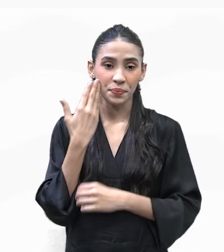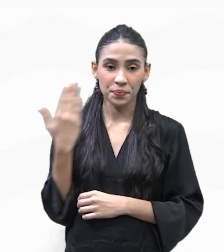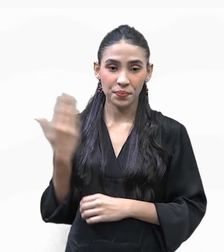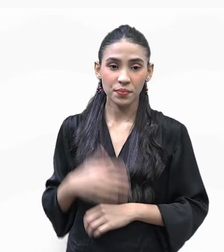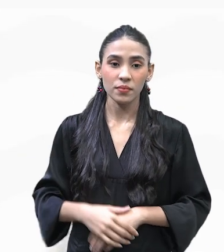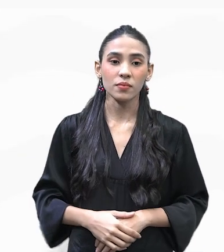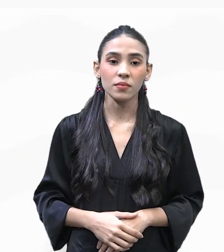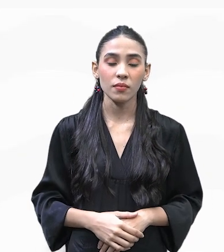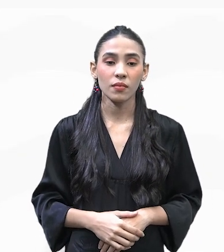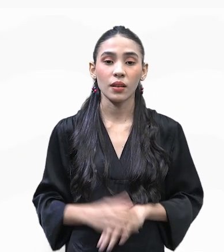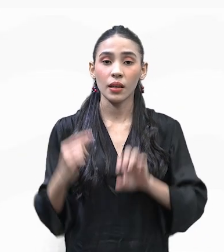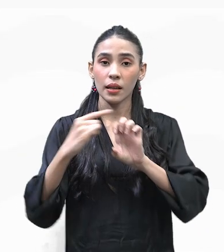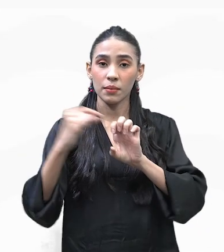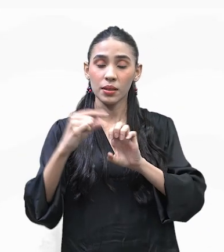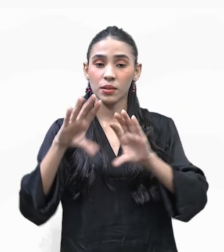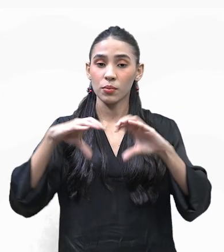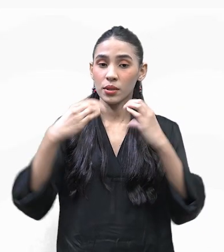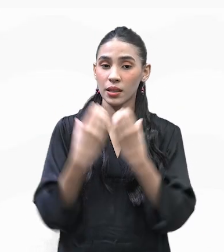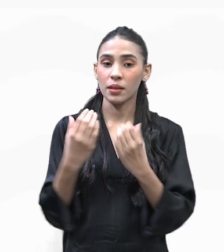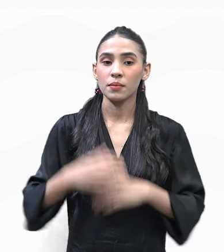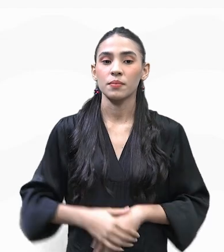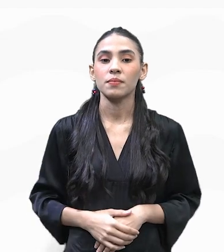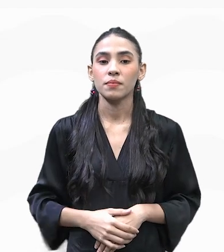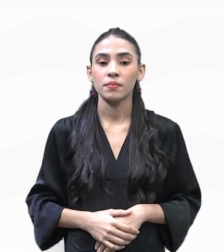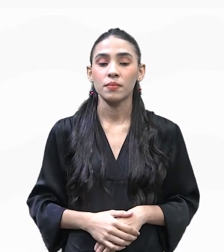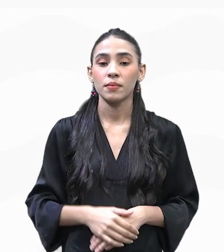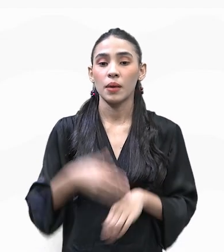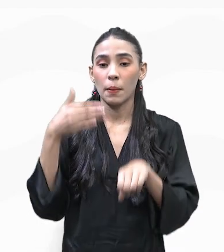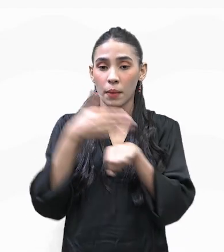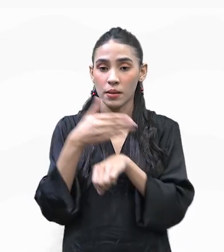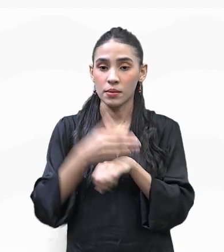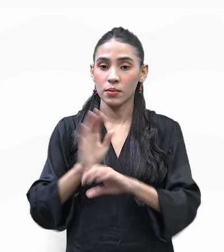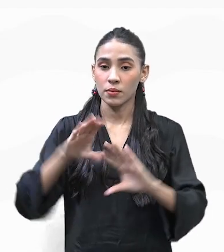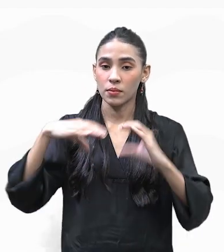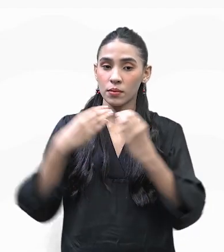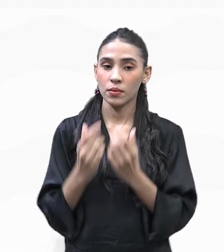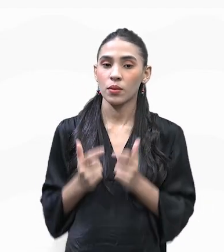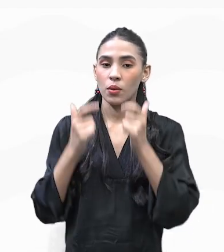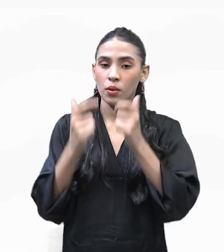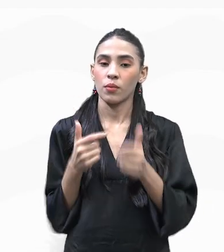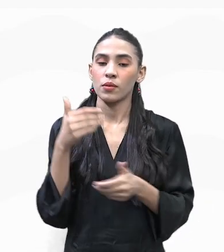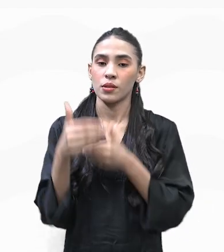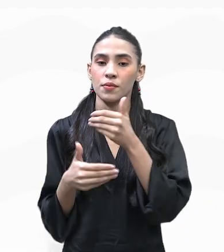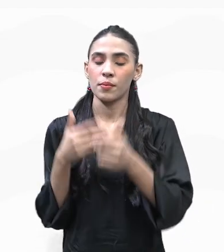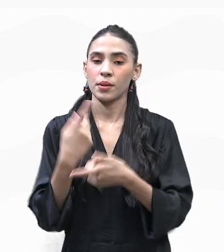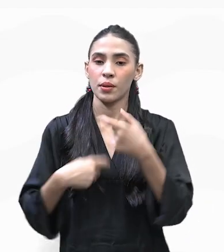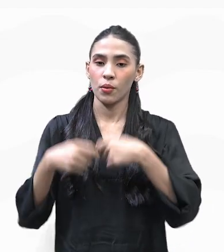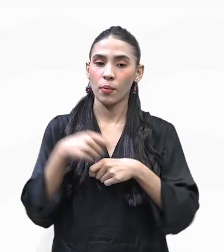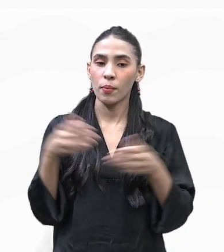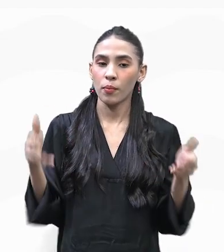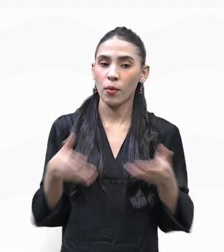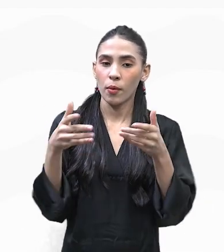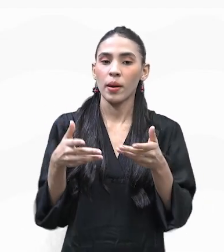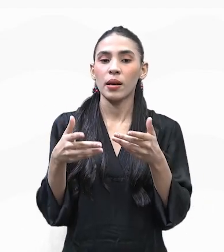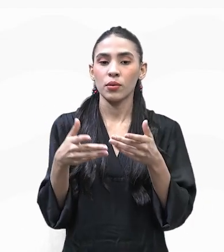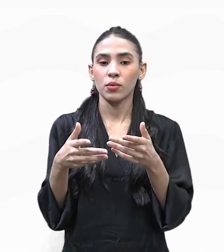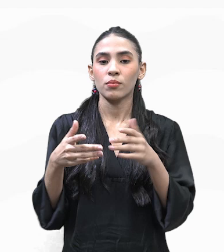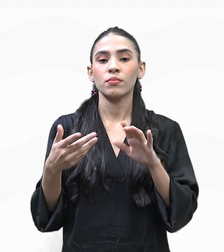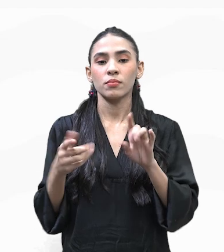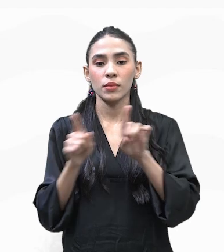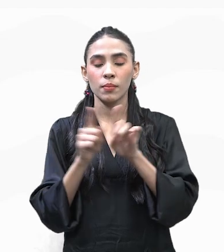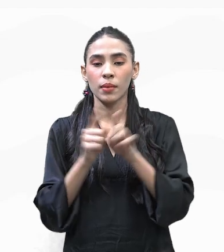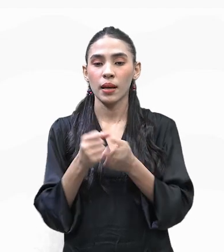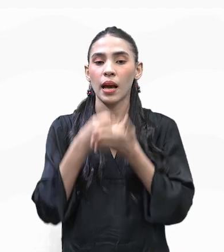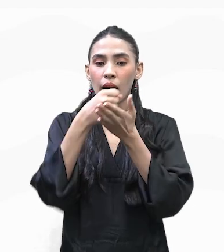Isso. Empreendedorismo comunitário, então. Fomenta a participação das comunidades locais no desenvolvimento econômico, promovendo o negócio que beneficie